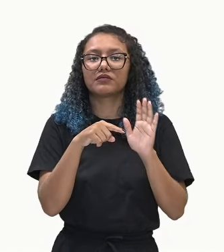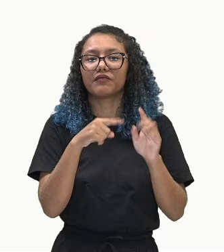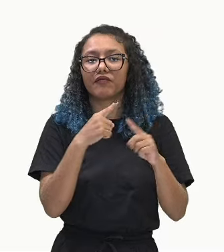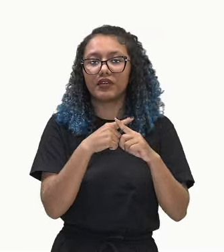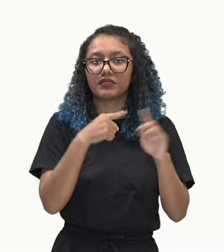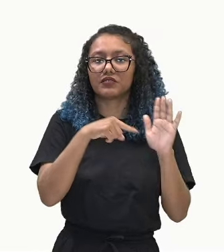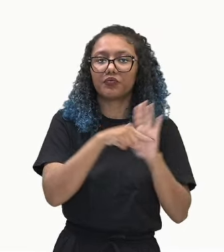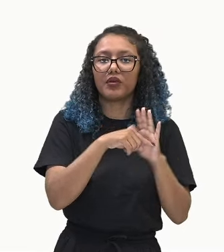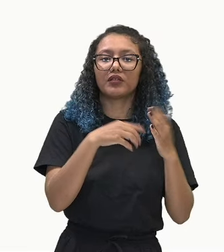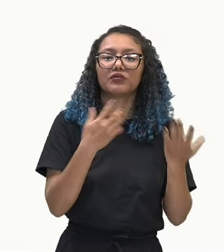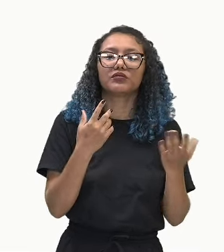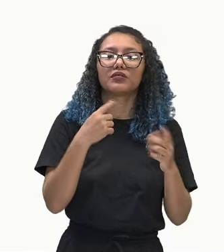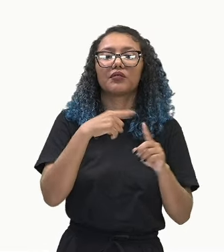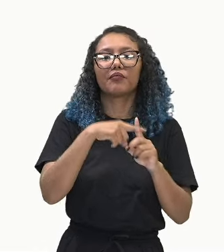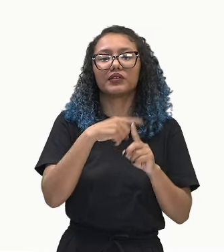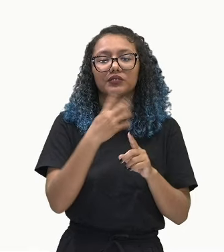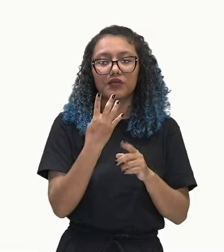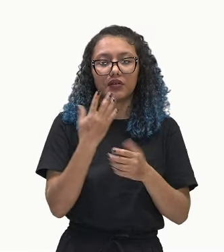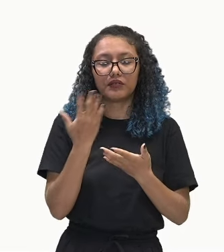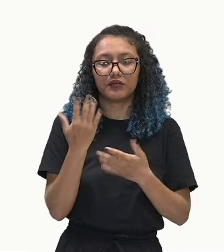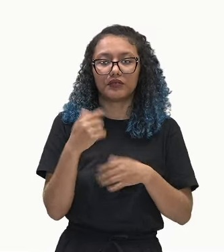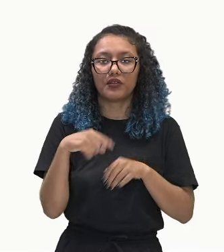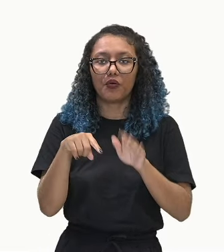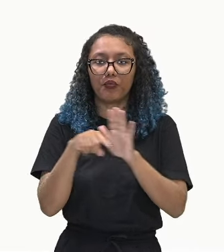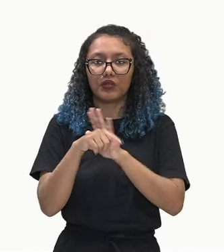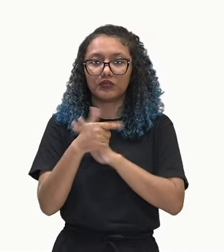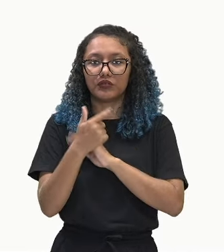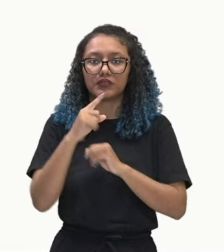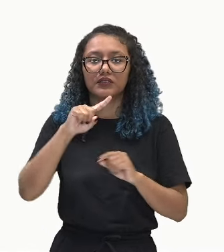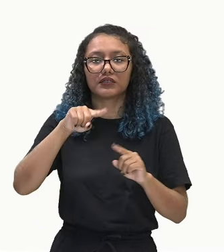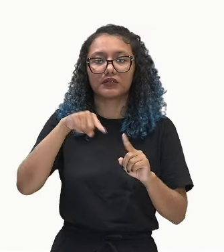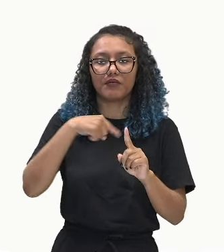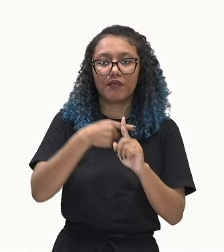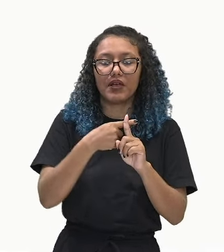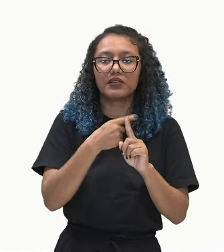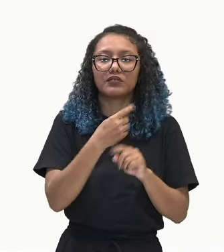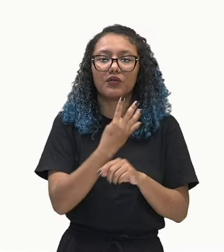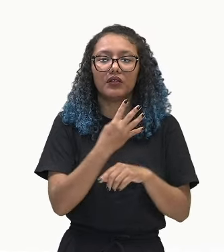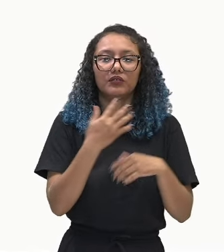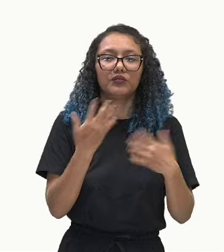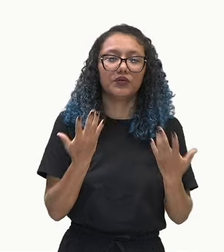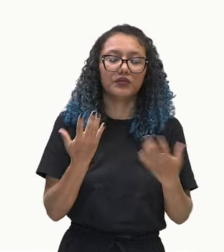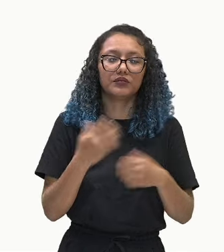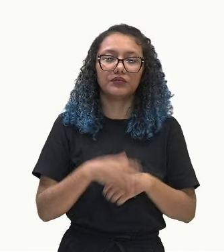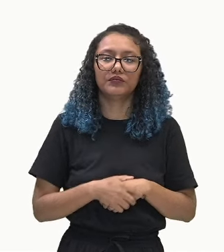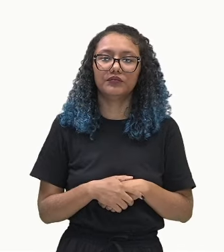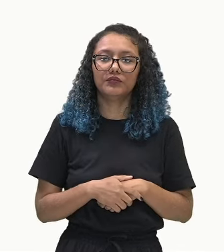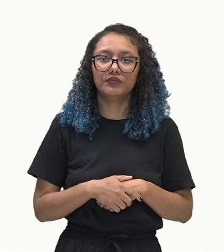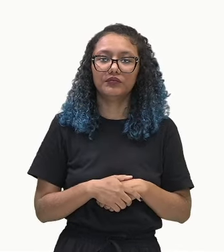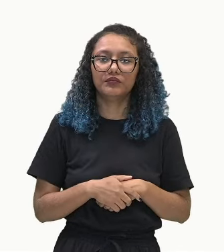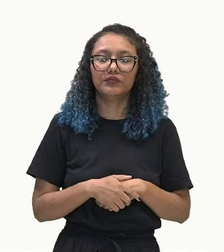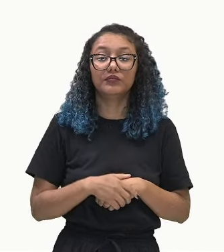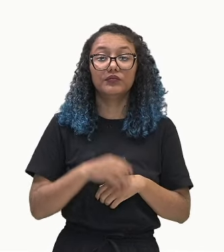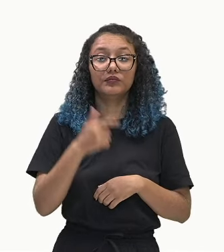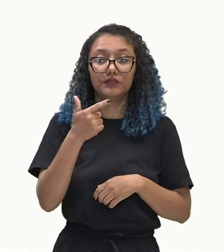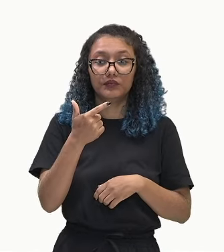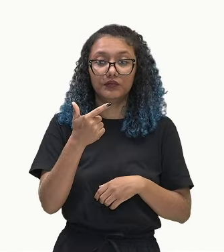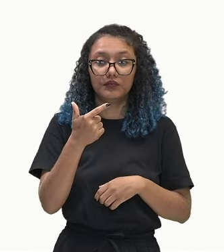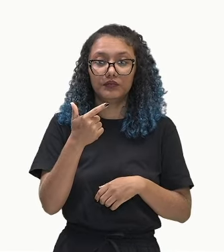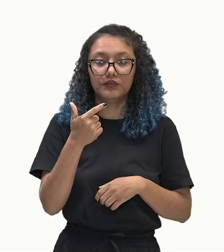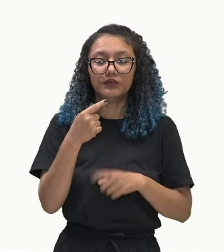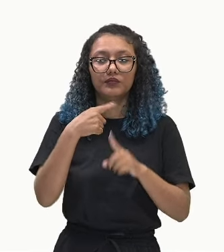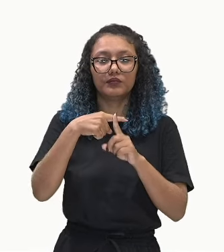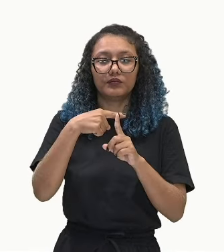Menos 2 mais 4. Menos 2 mais 4 é o mesmo que 4 menos 2, que dá 2. Menos positivo,